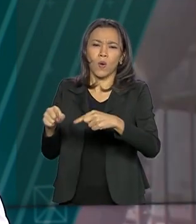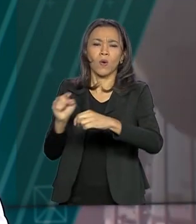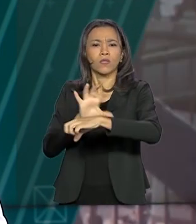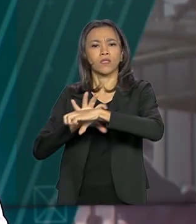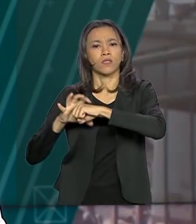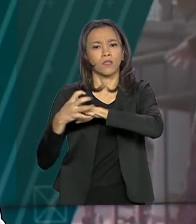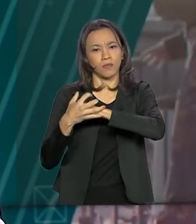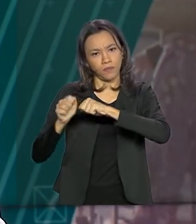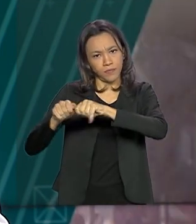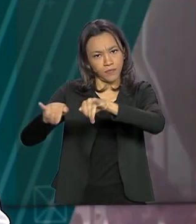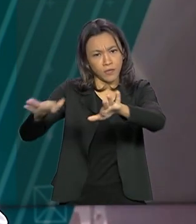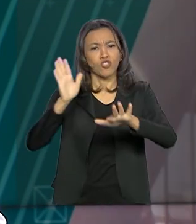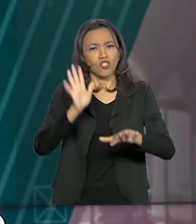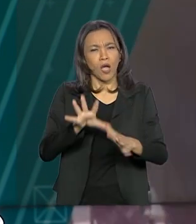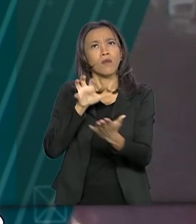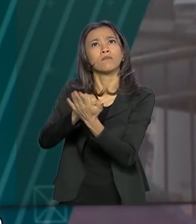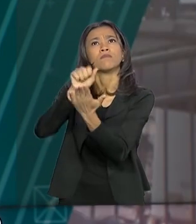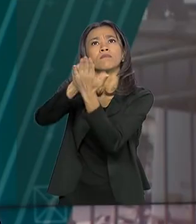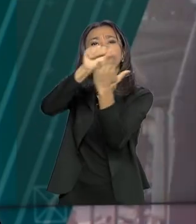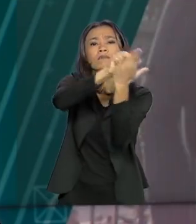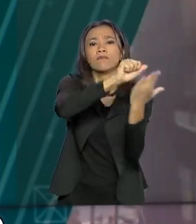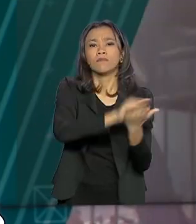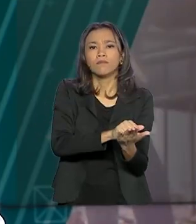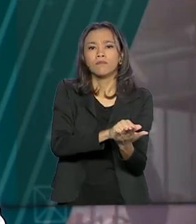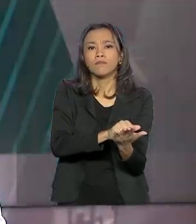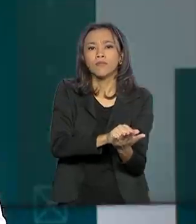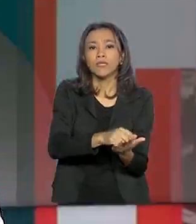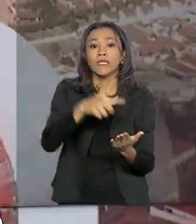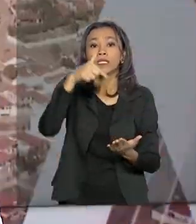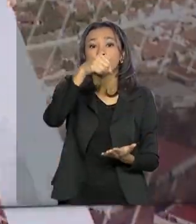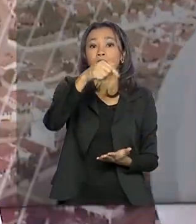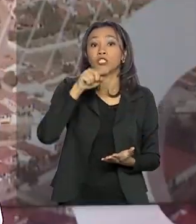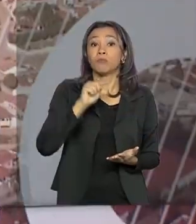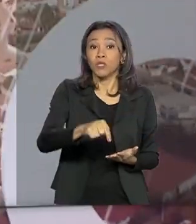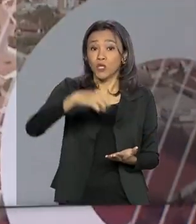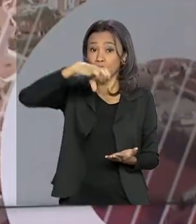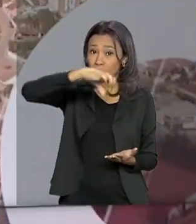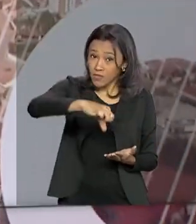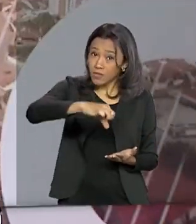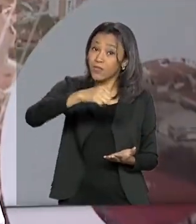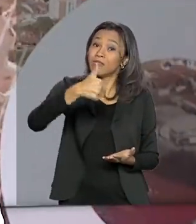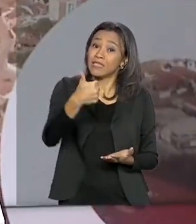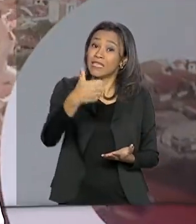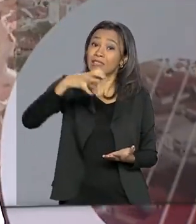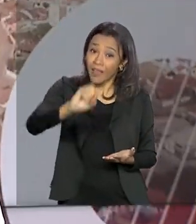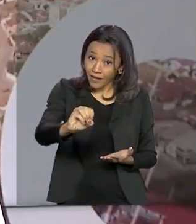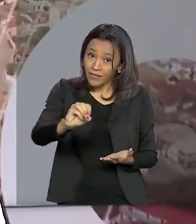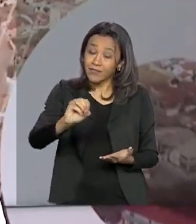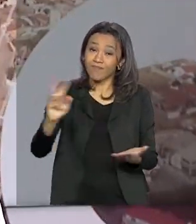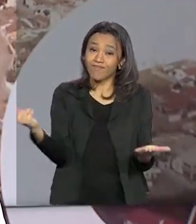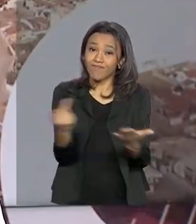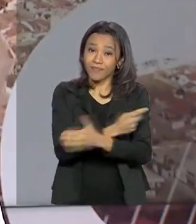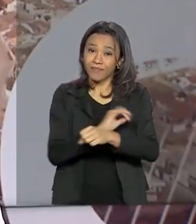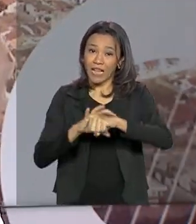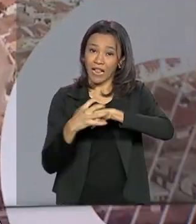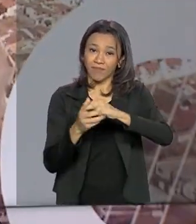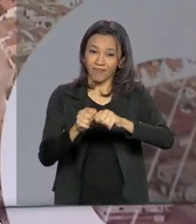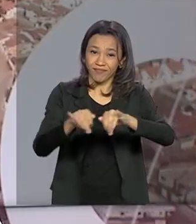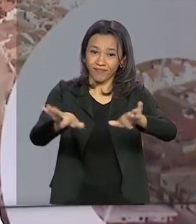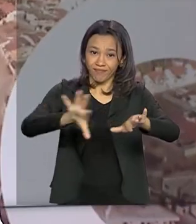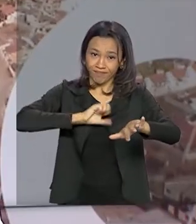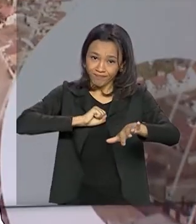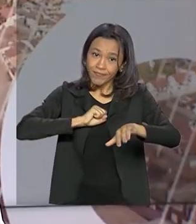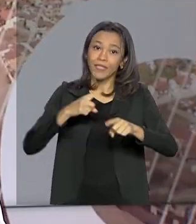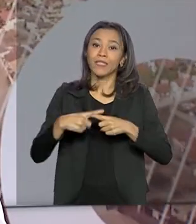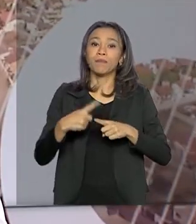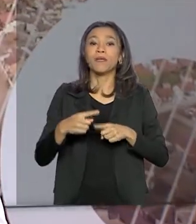Já foram registrados em todo o país 7.910 casos de covid-19 e 299